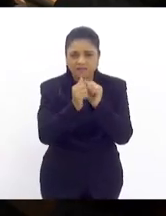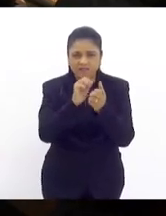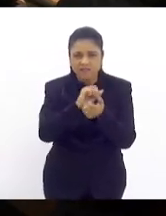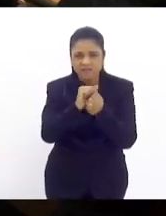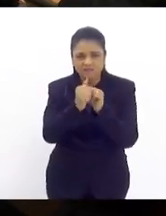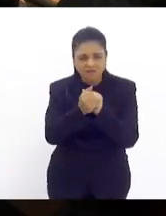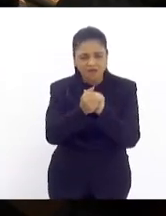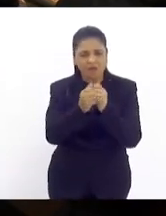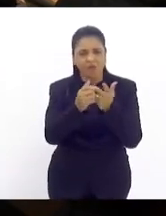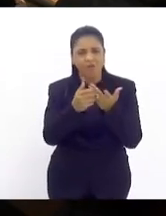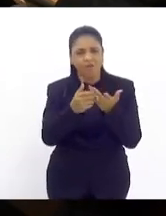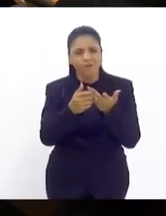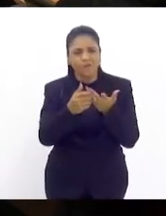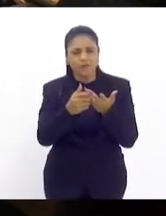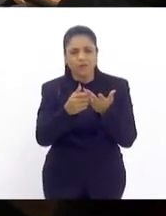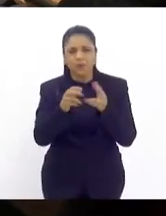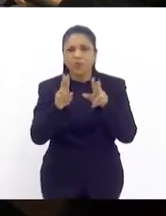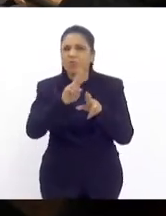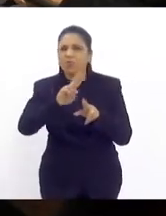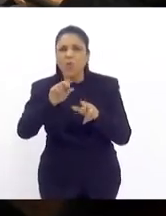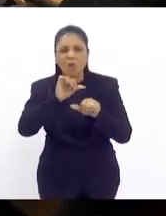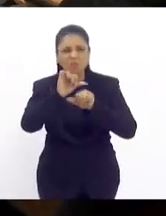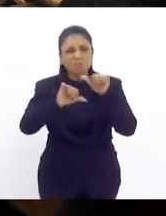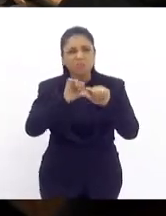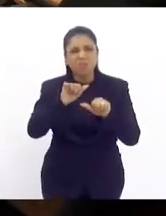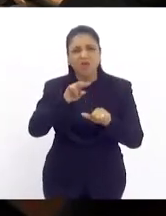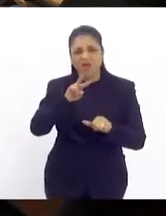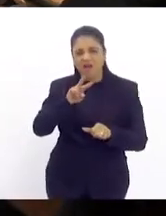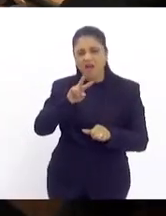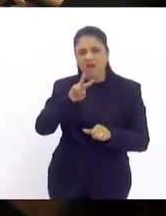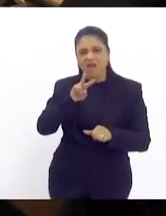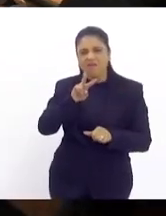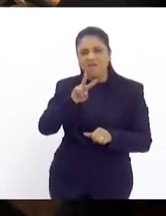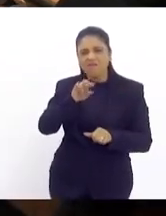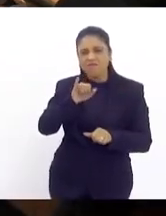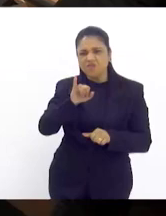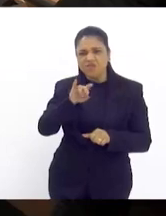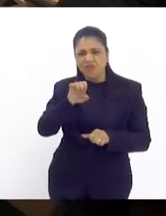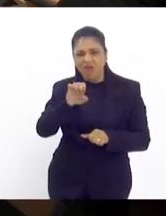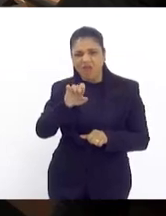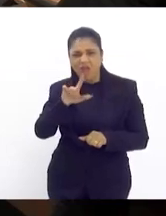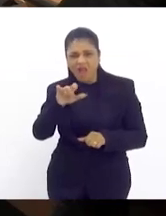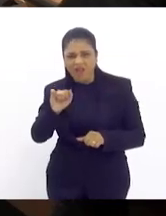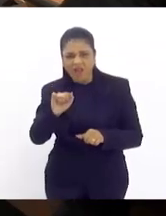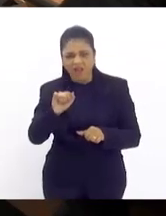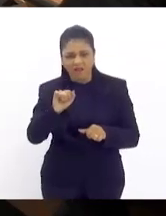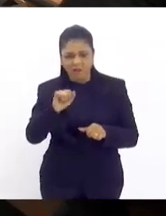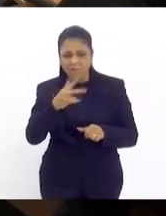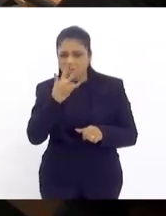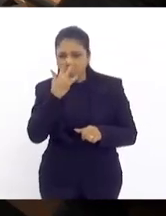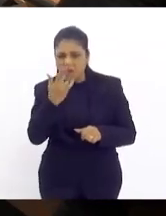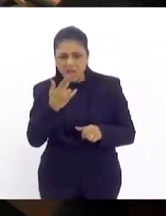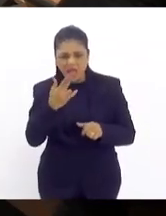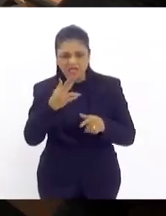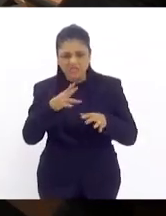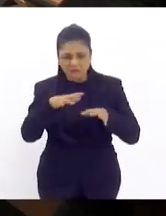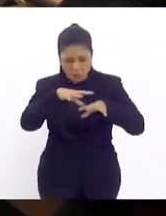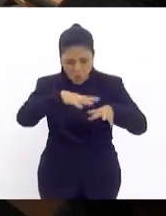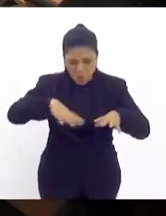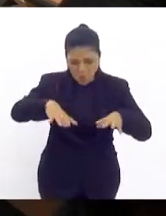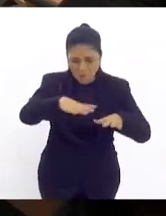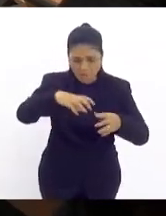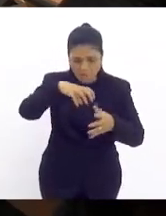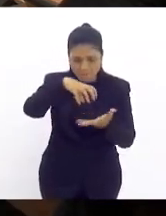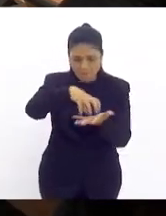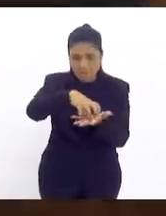obstáculo numa ruela para o quê? Para botar lá uma autoestrada no meio daquela feira, daquele centro